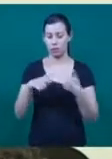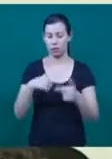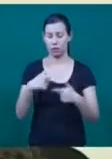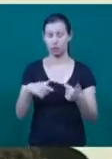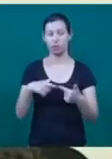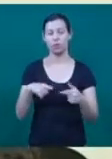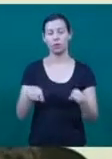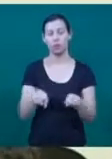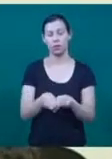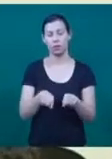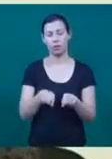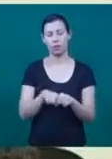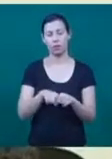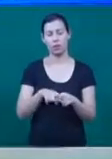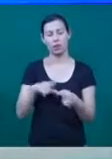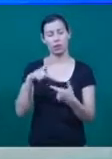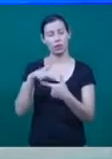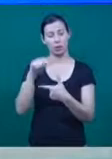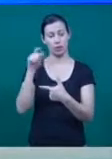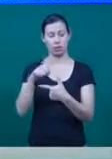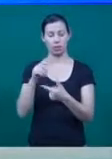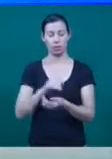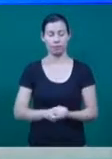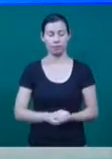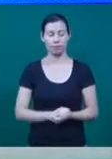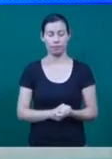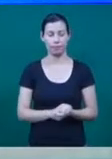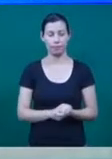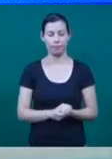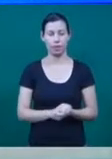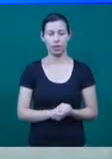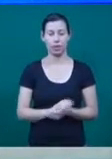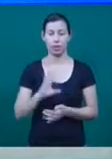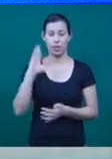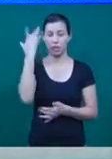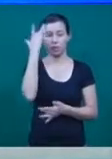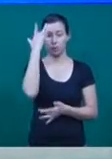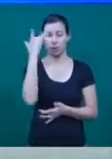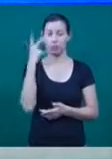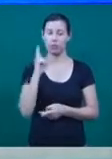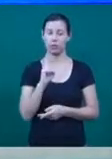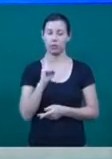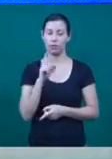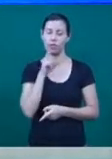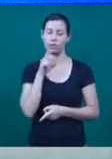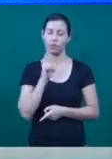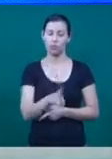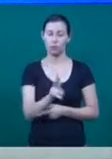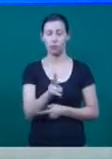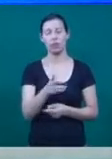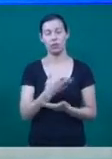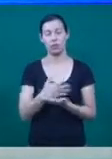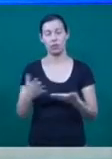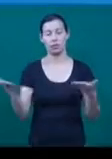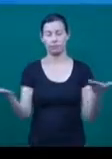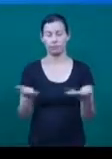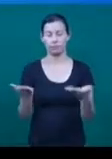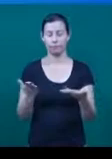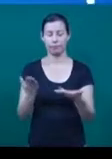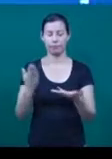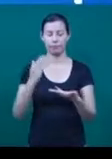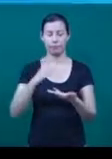o processo de gestão das empresas. Tem ainda a previsão do tempo para amanhã, será que vai continuar frio assim? O TV Notícias começa agora.